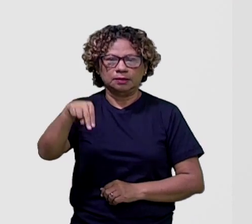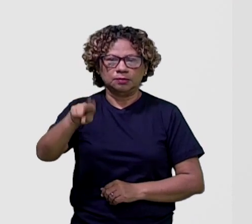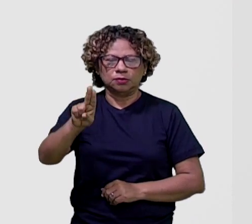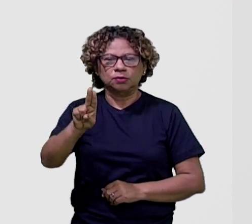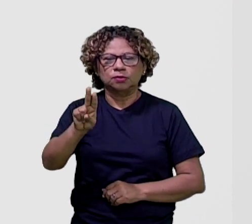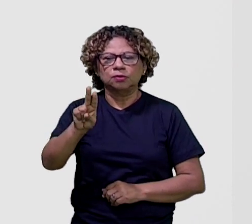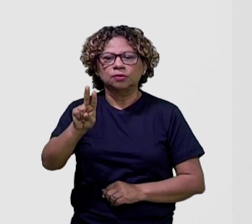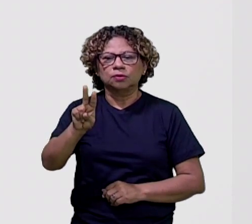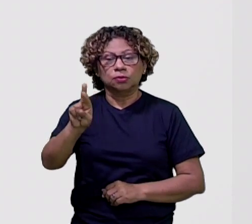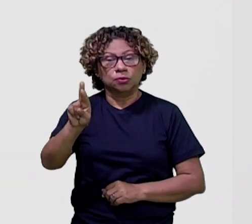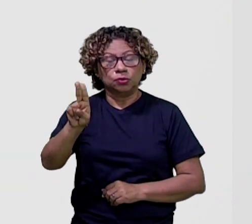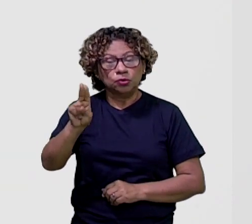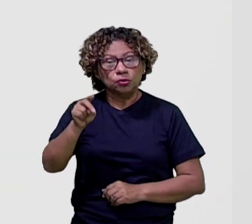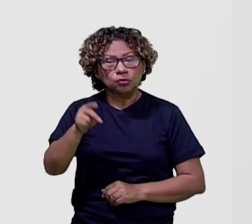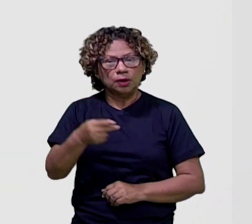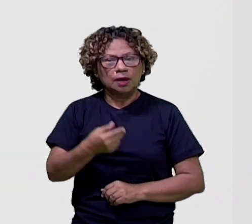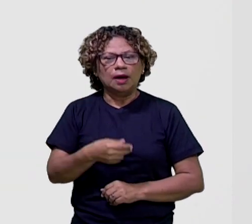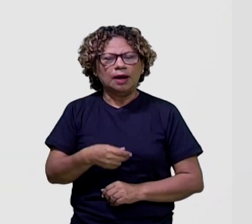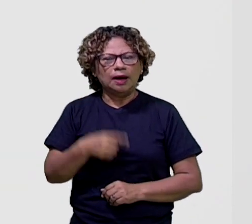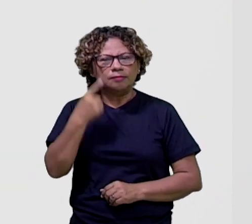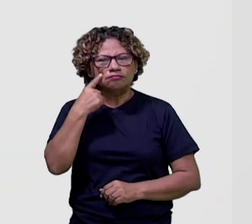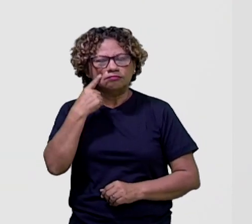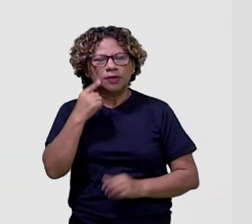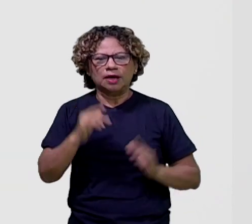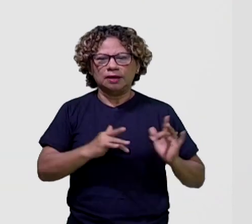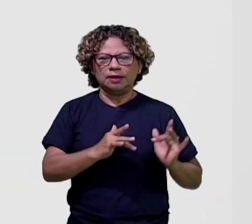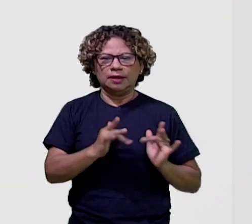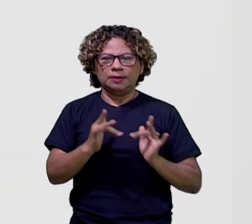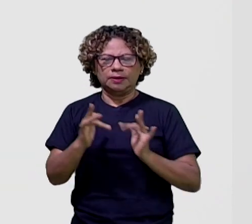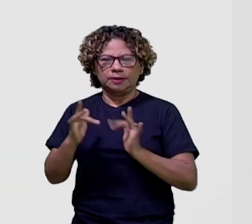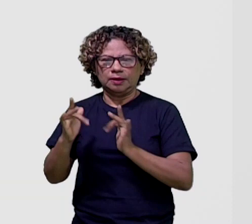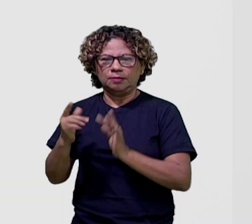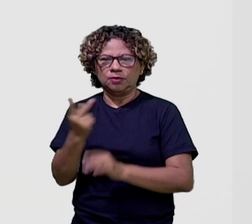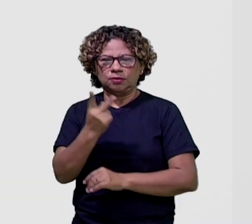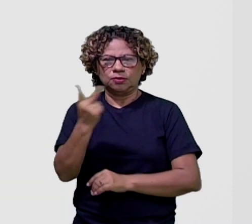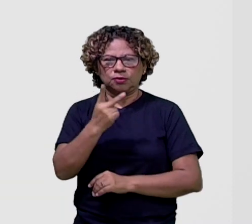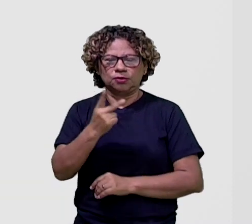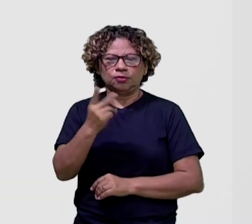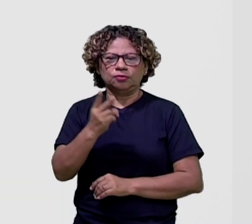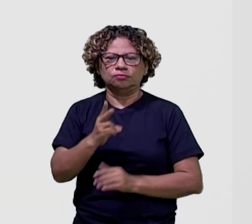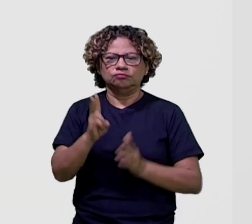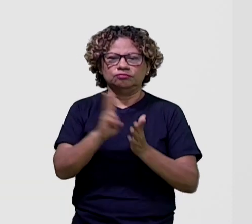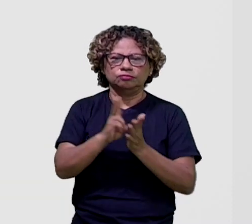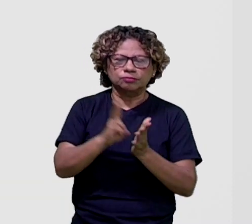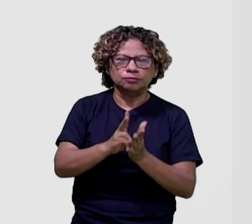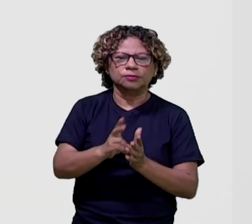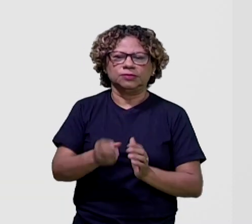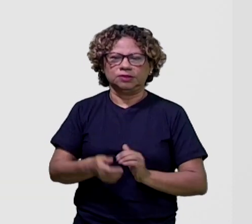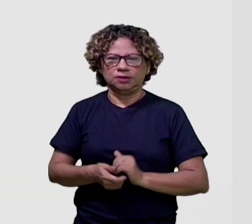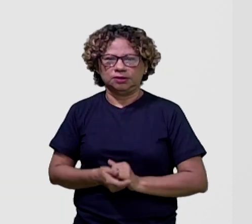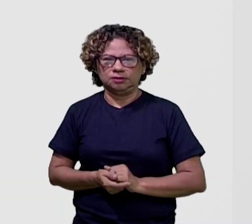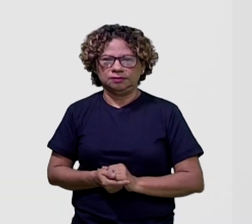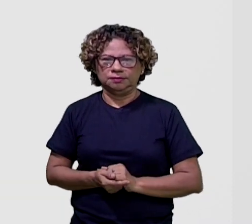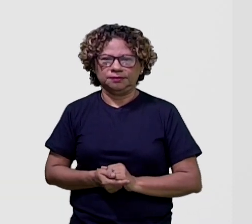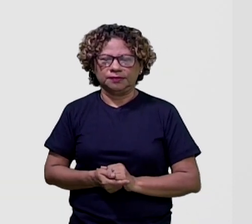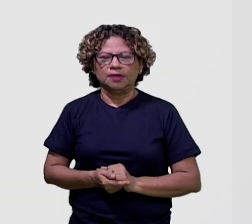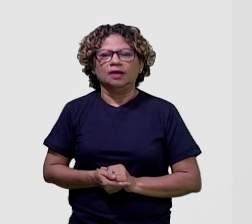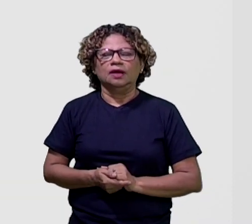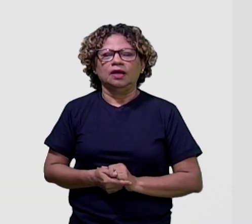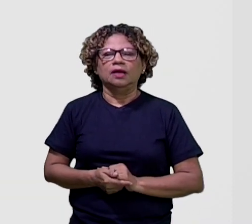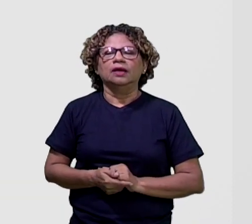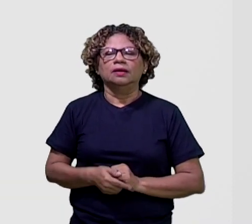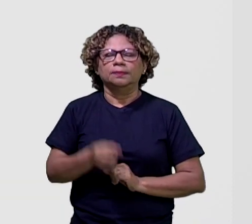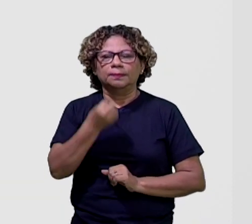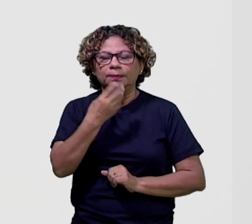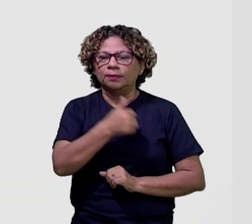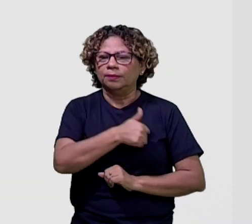com duas filhas do cacique, a Moema e a Paraguaçu, não é? Então, mais uma produção nacional,